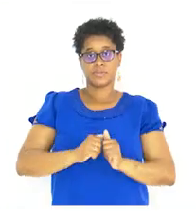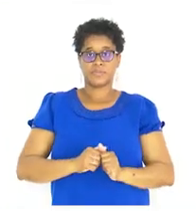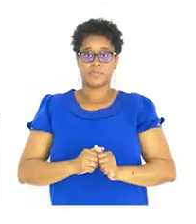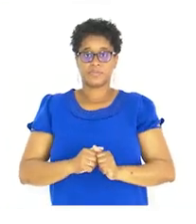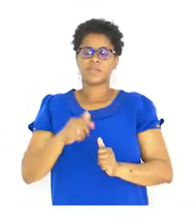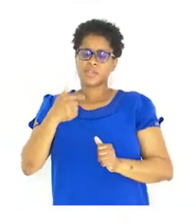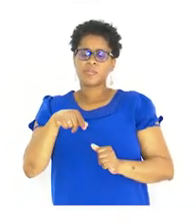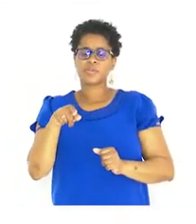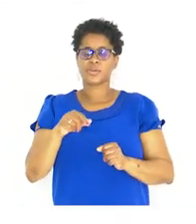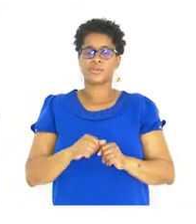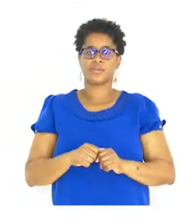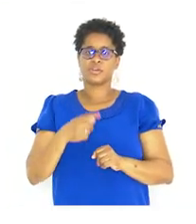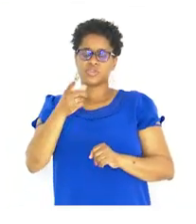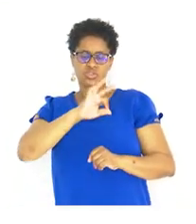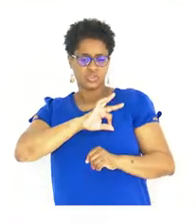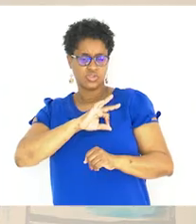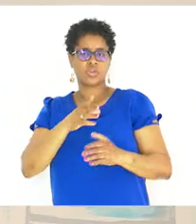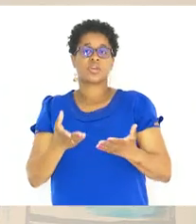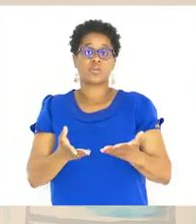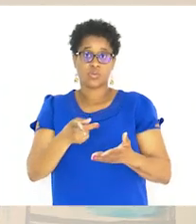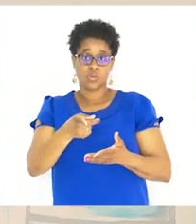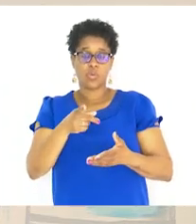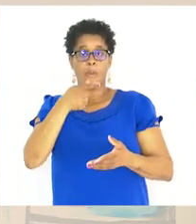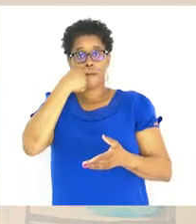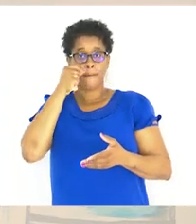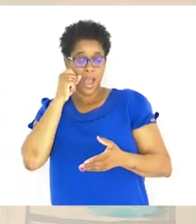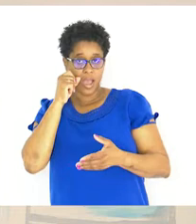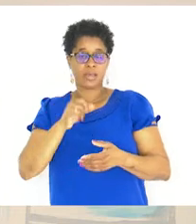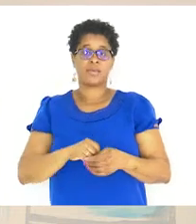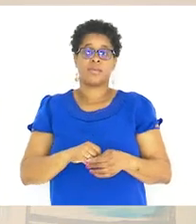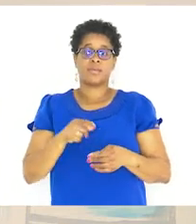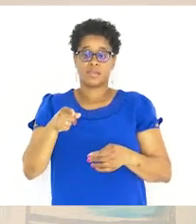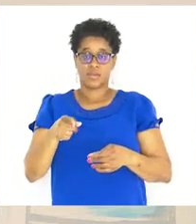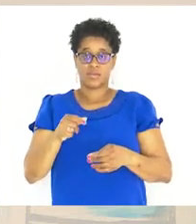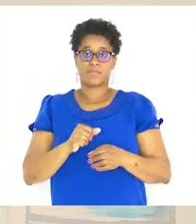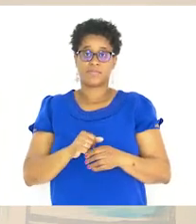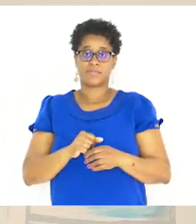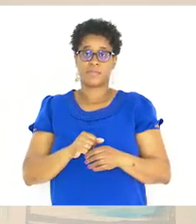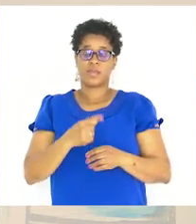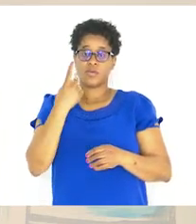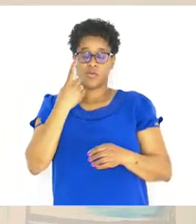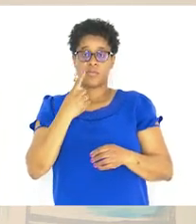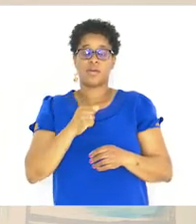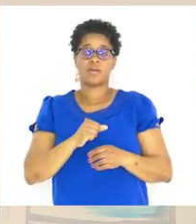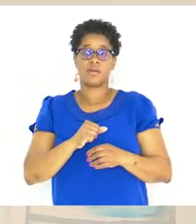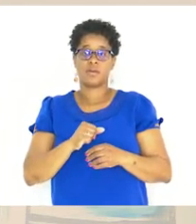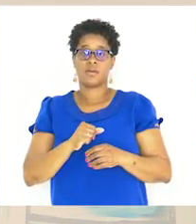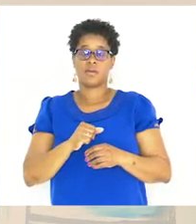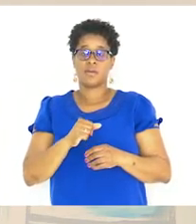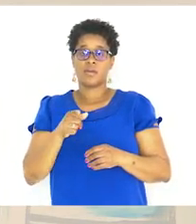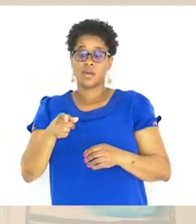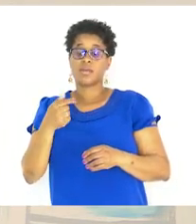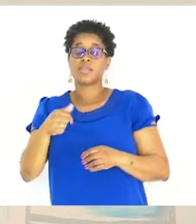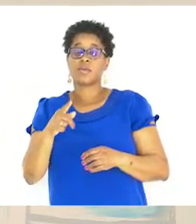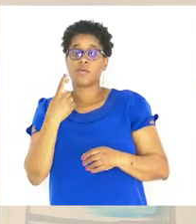Temos aqui Este senhor É o pai E tem aqui Uma Portanto